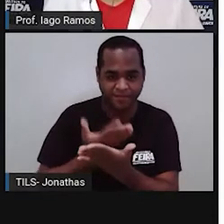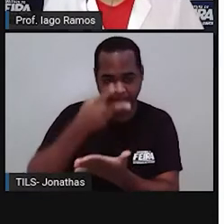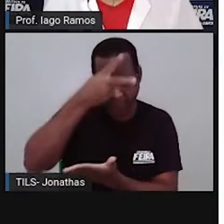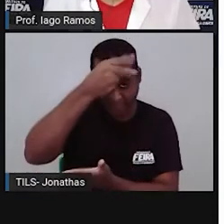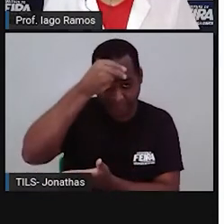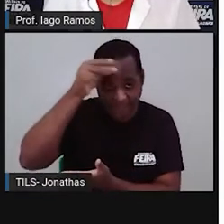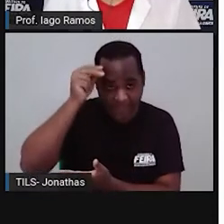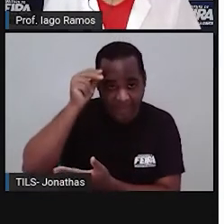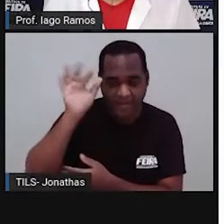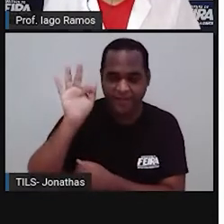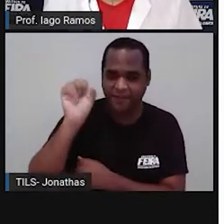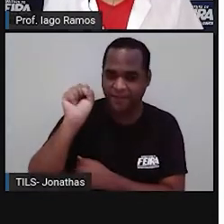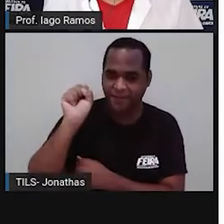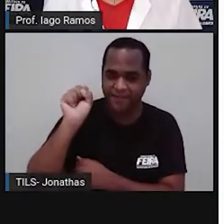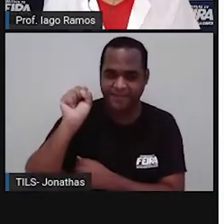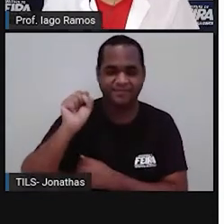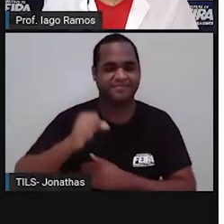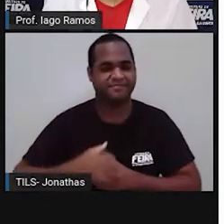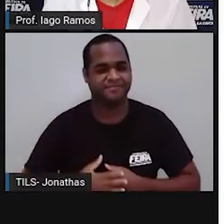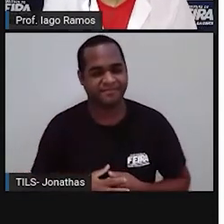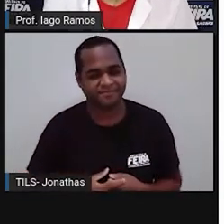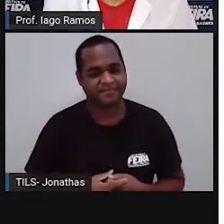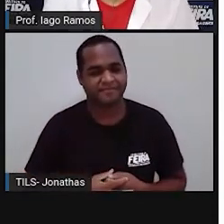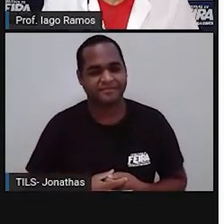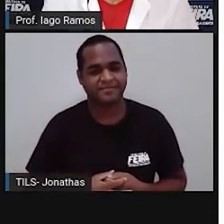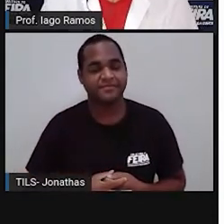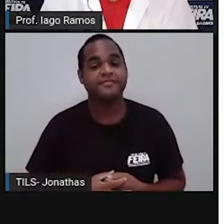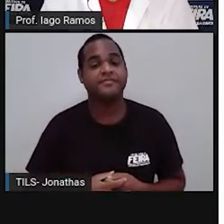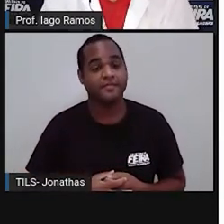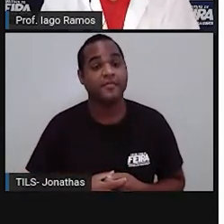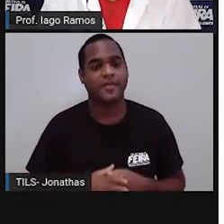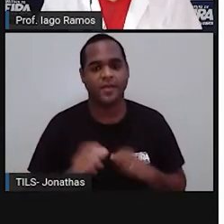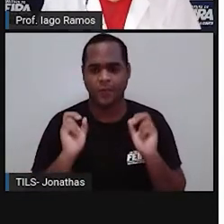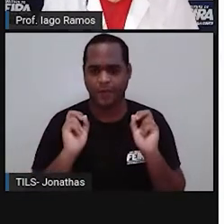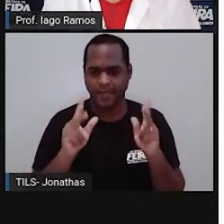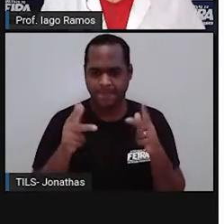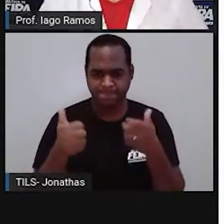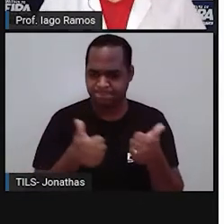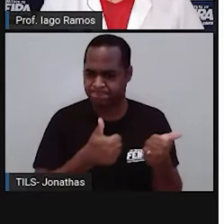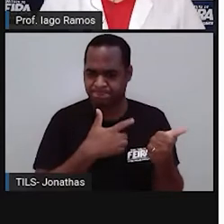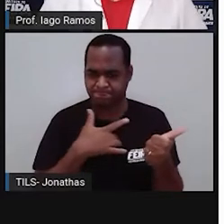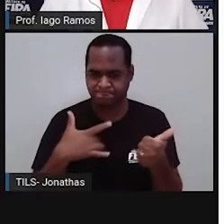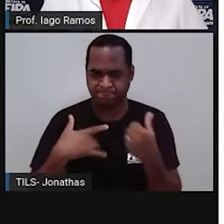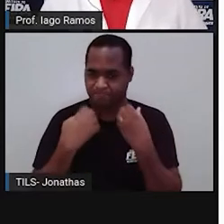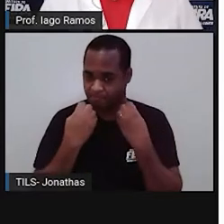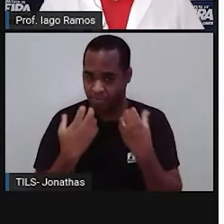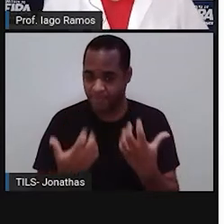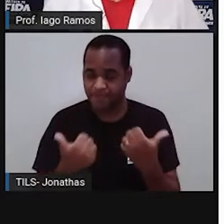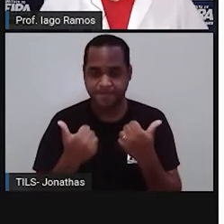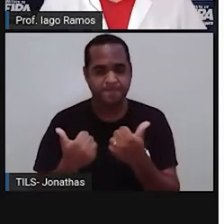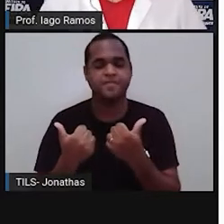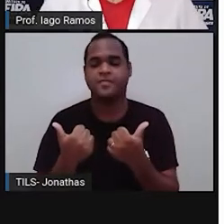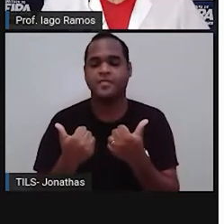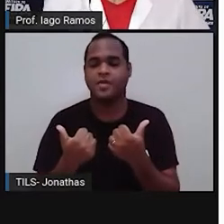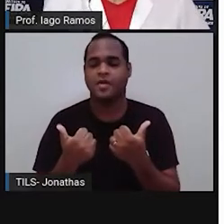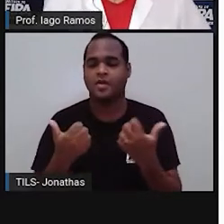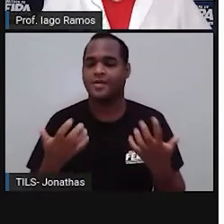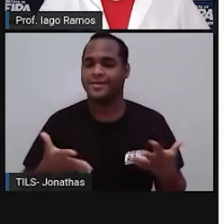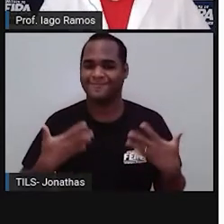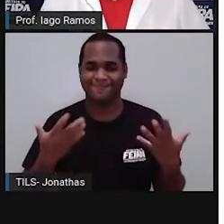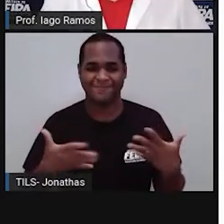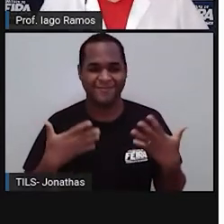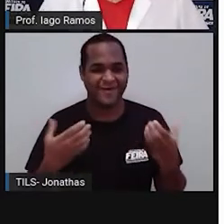Municipal de Educação aqui de Feira de Santana. Tá bom? Tá beleza? Tá massa? E aí, empolgado,